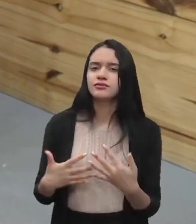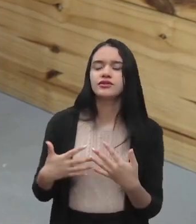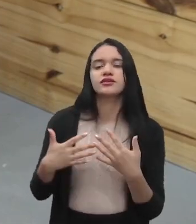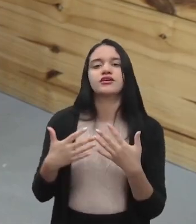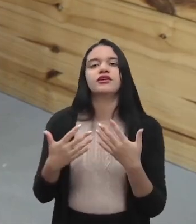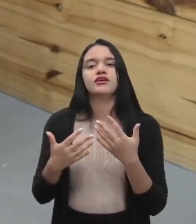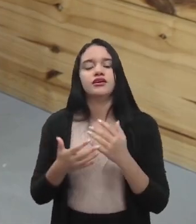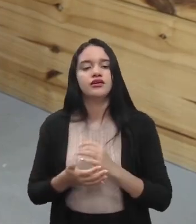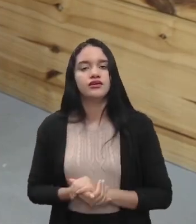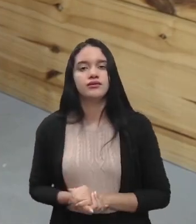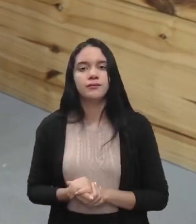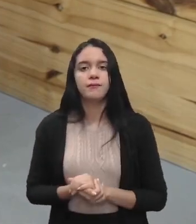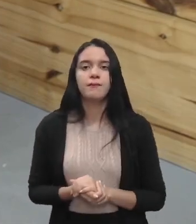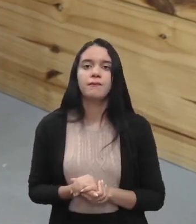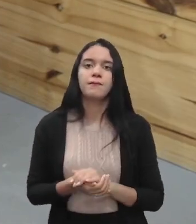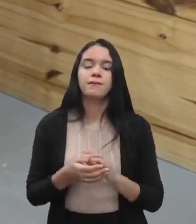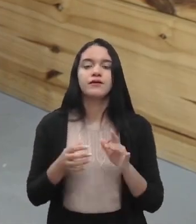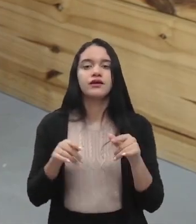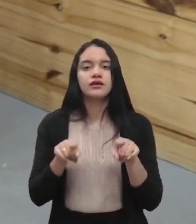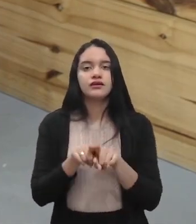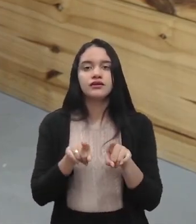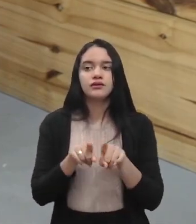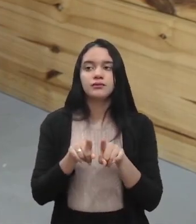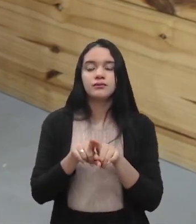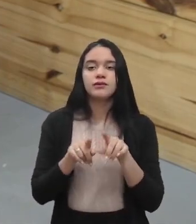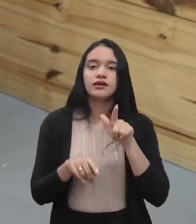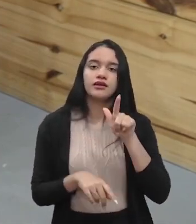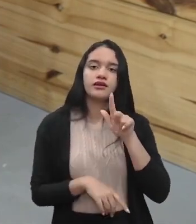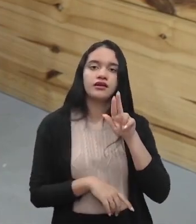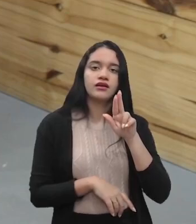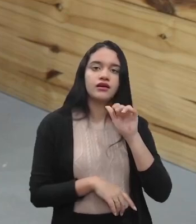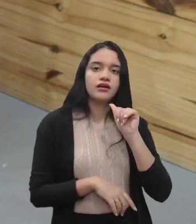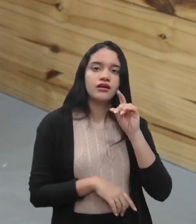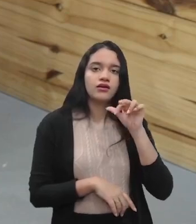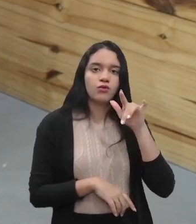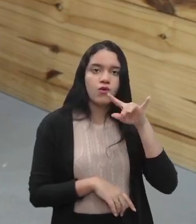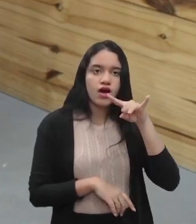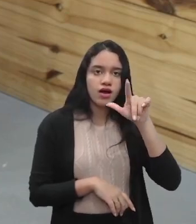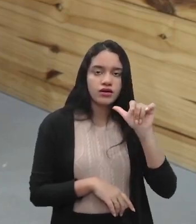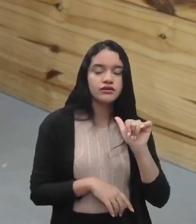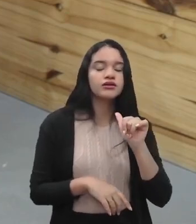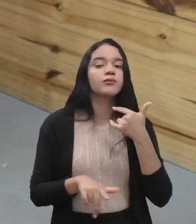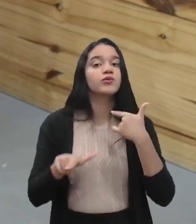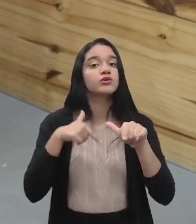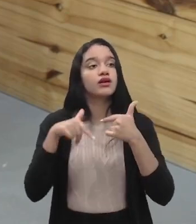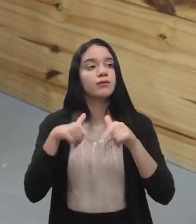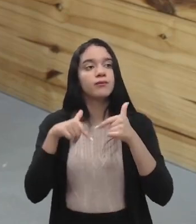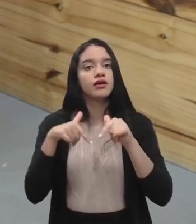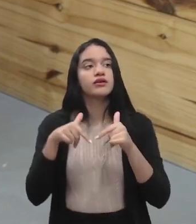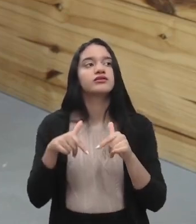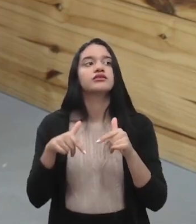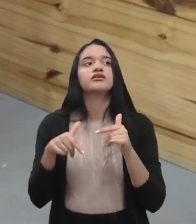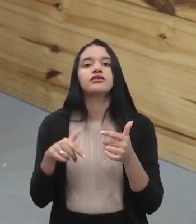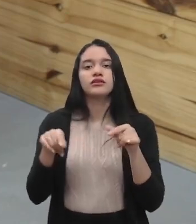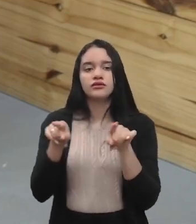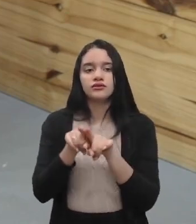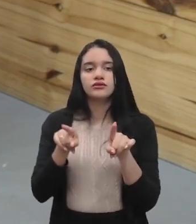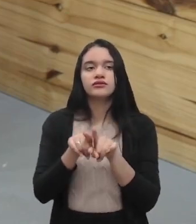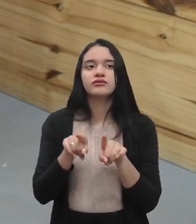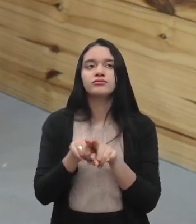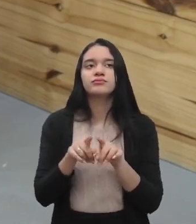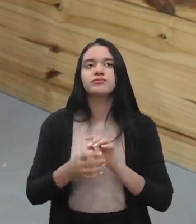-corpo, né, de fechamento de espaços, mas para o trabalho em altura, você tem que estar preso com o seu cinto de